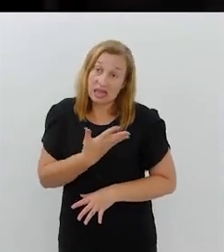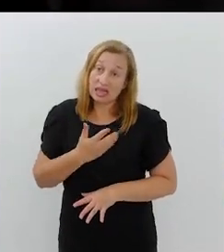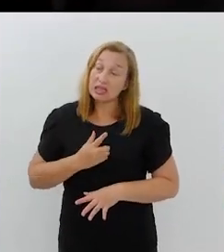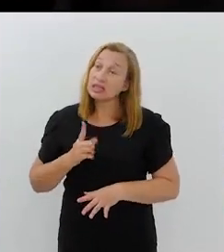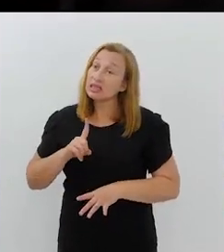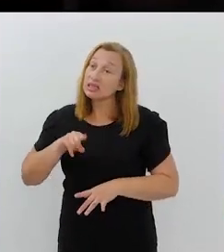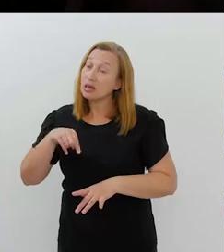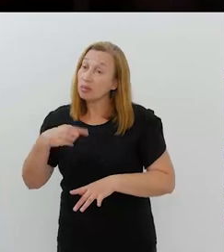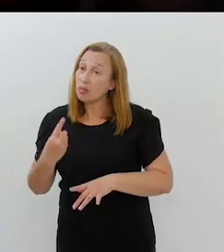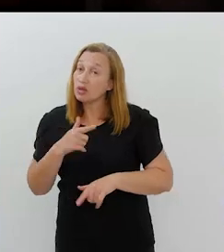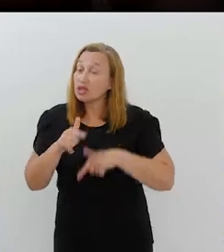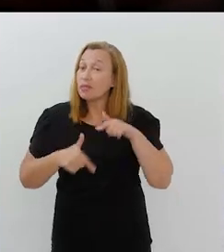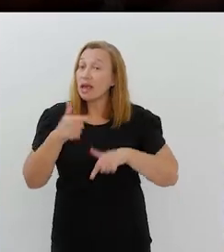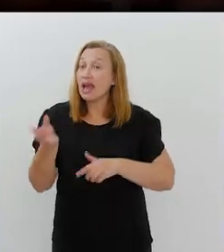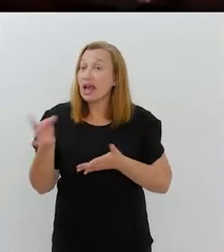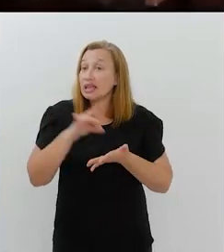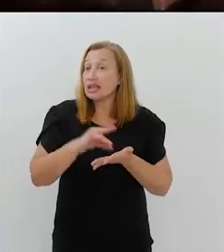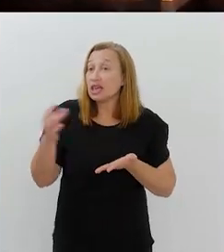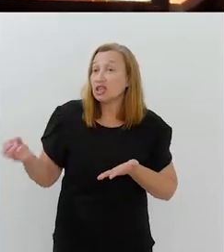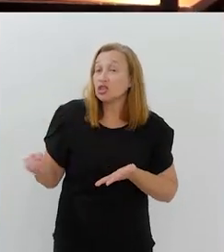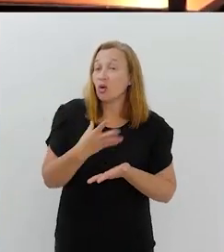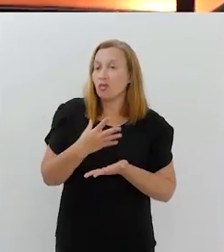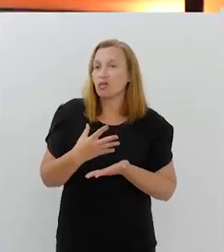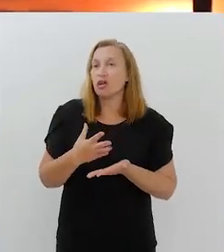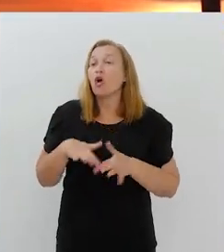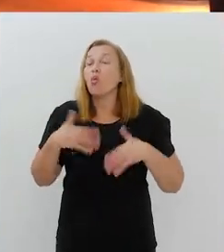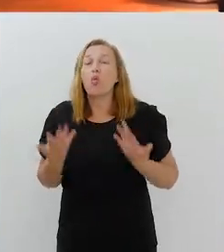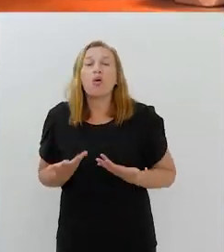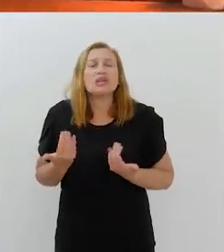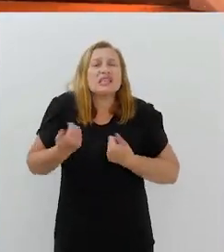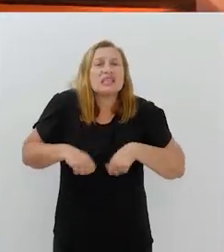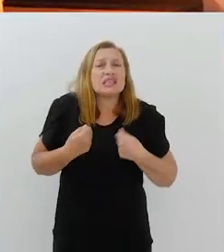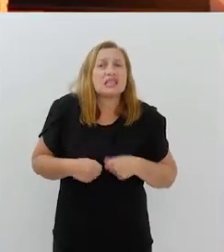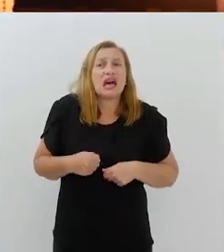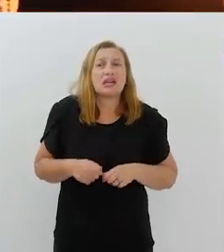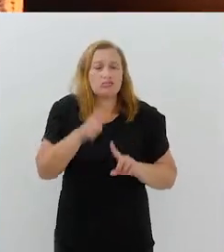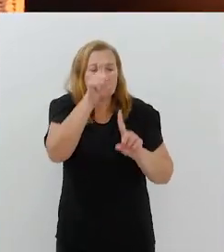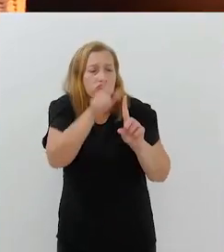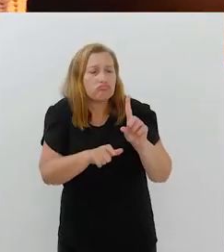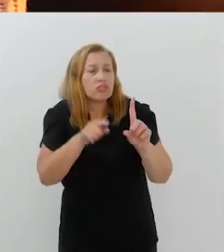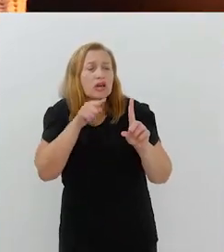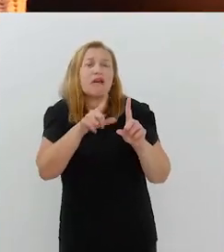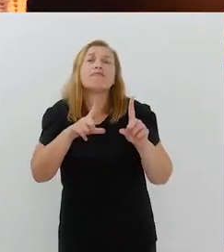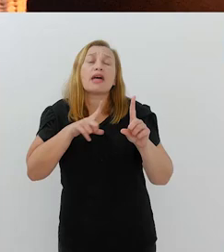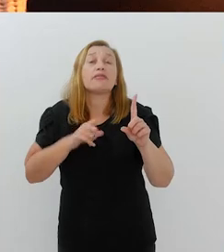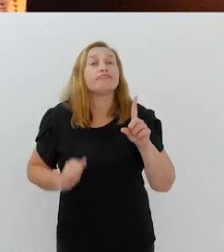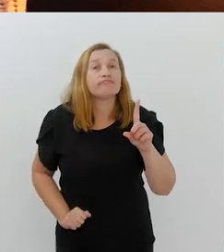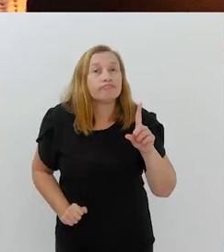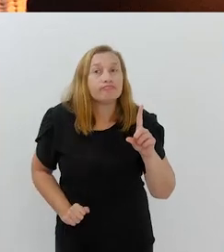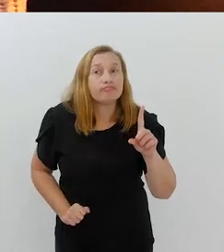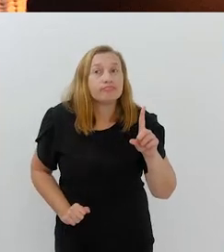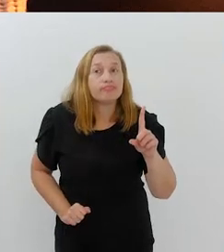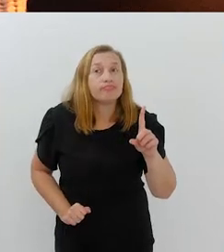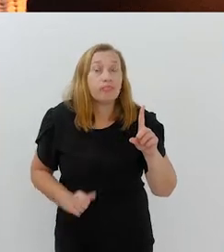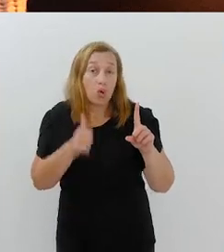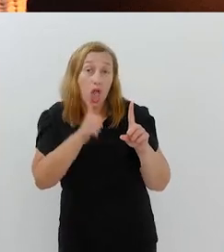você começa a trabalhar uma outra realidade. Qual é a necessidade que esse homem ou essa mulher tem?